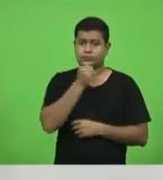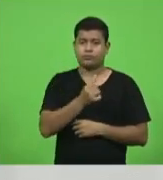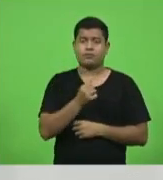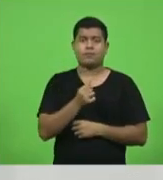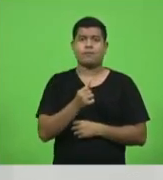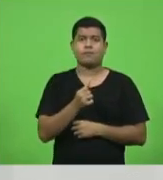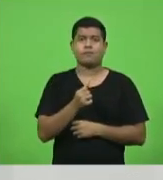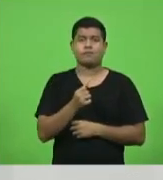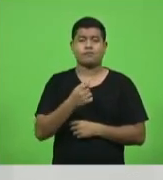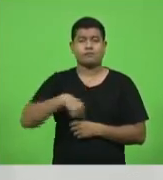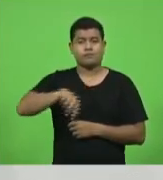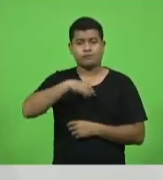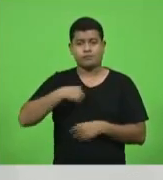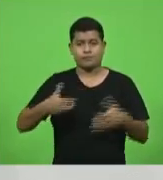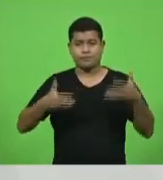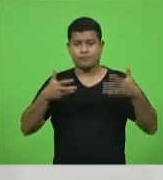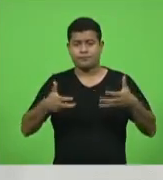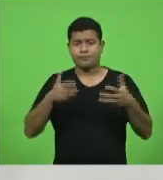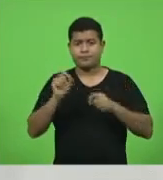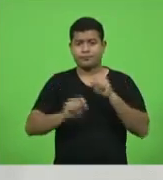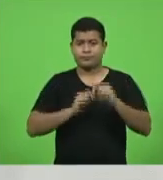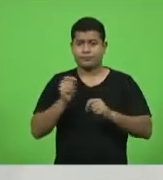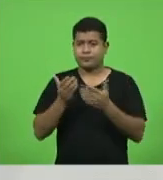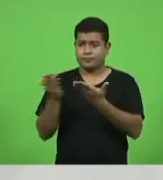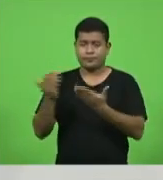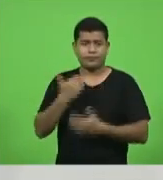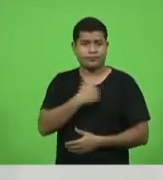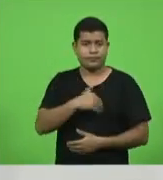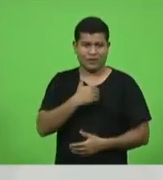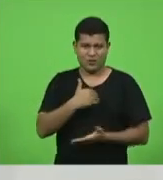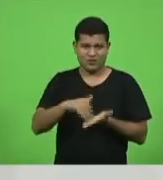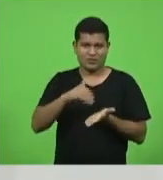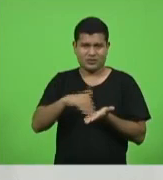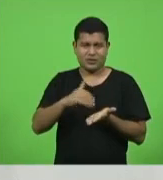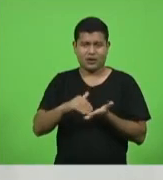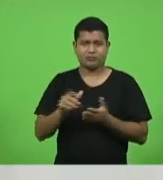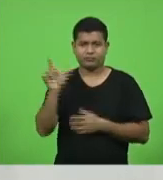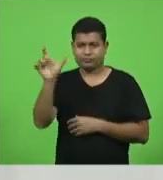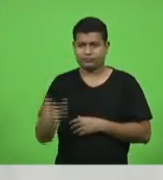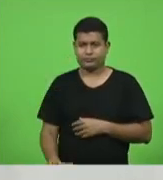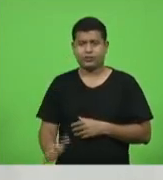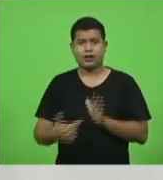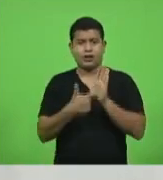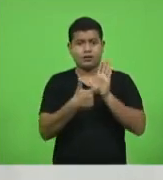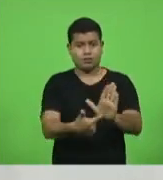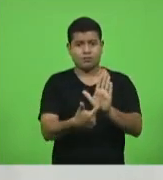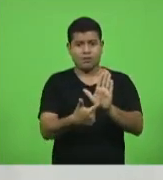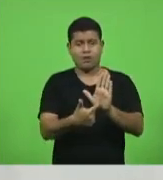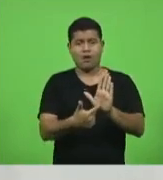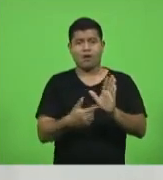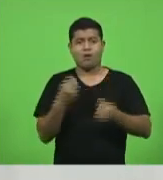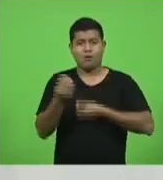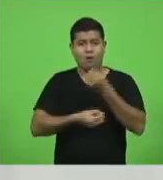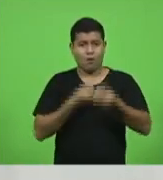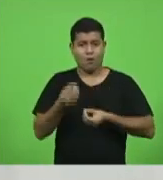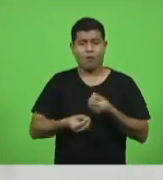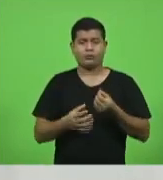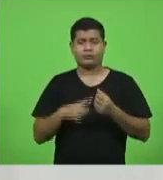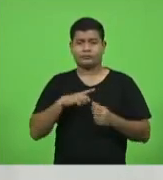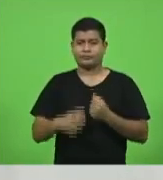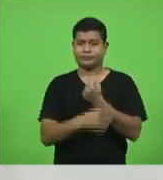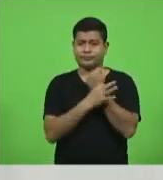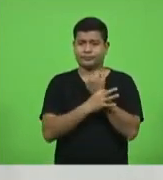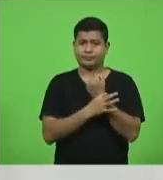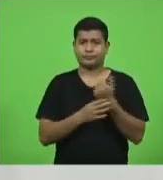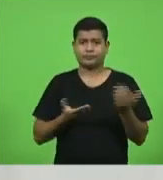Nós queremos, então, que o secretário apresente uma nova forma de garantia das licitações em tempo viável,